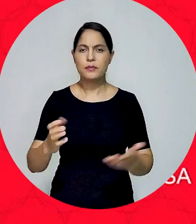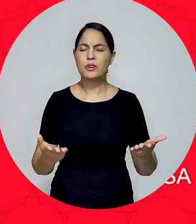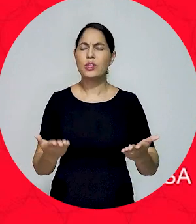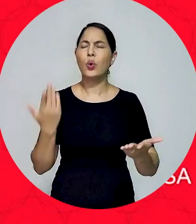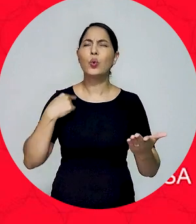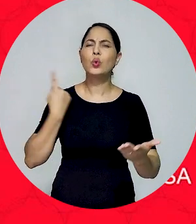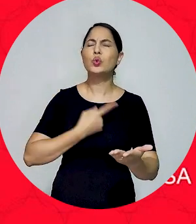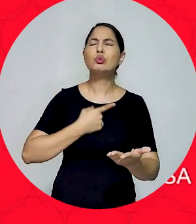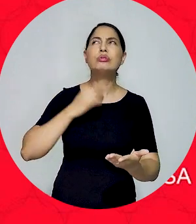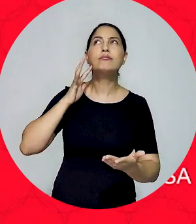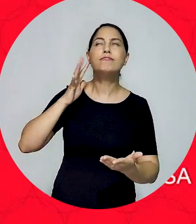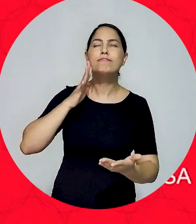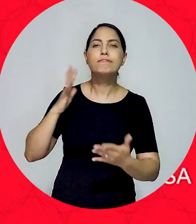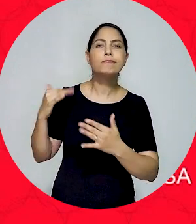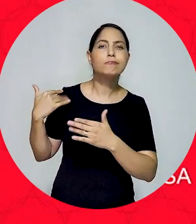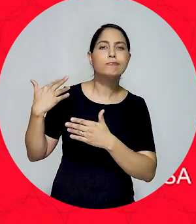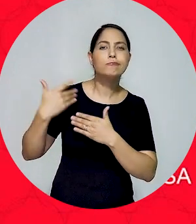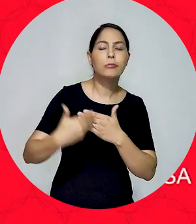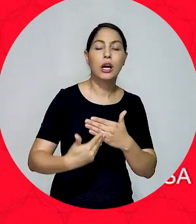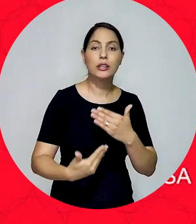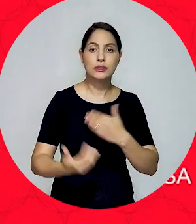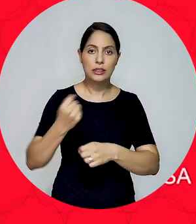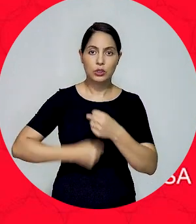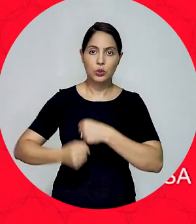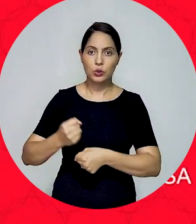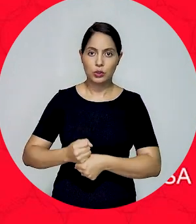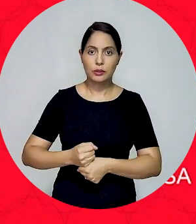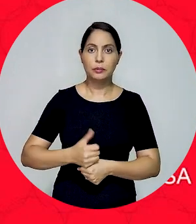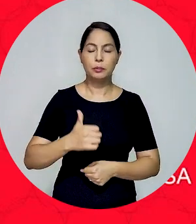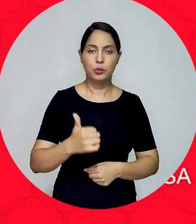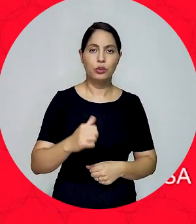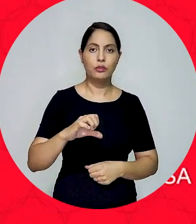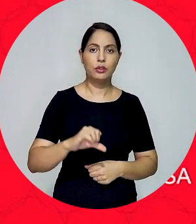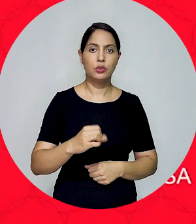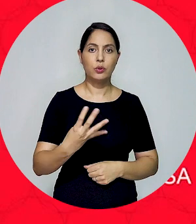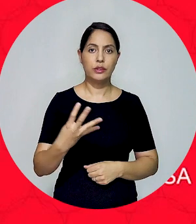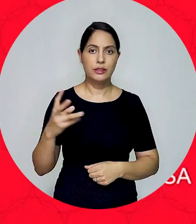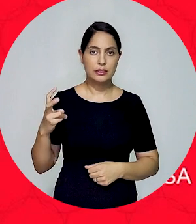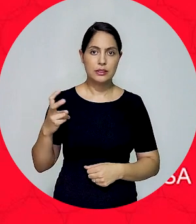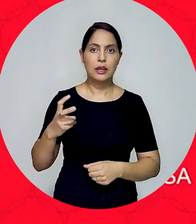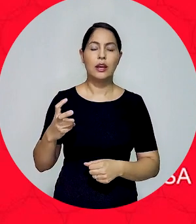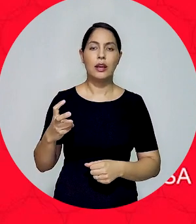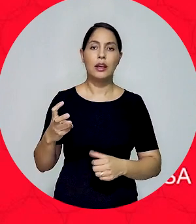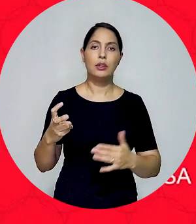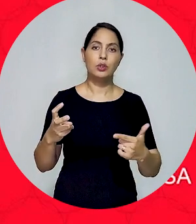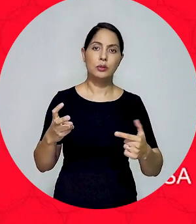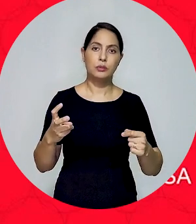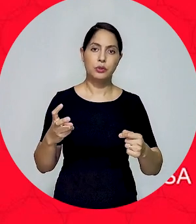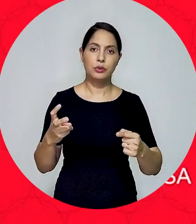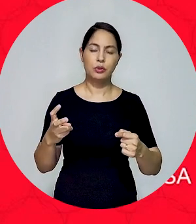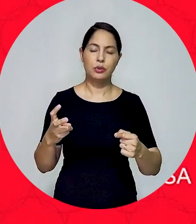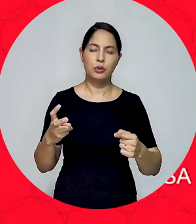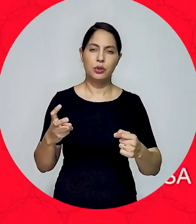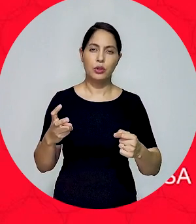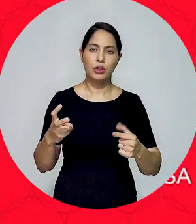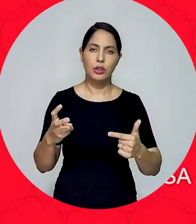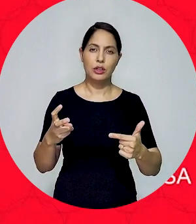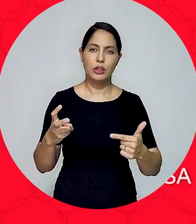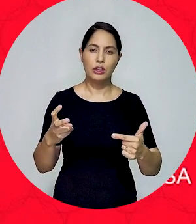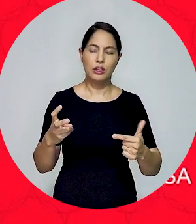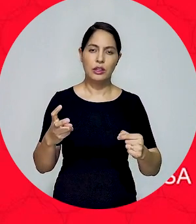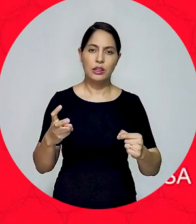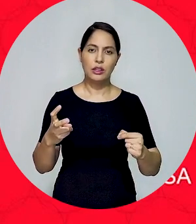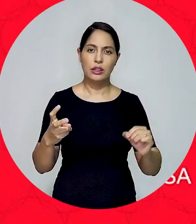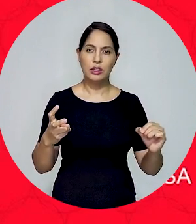apanhado do que se passou desde a emenda constitucional 45 de 2004, que introduziu a repercussão geral do